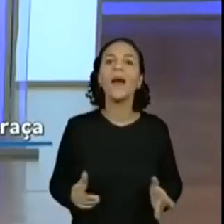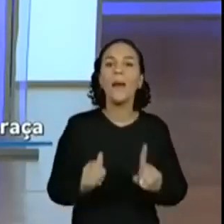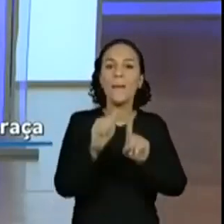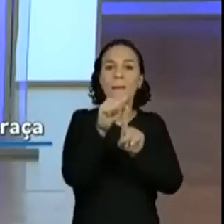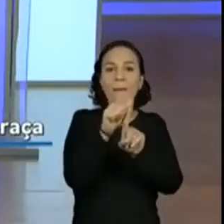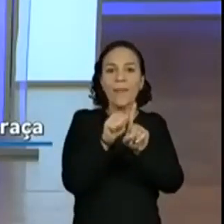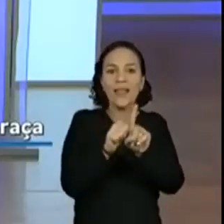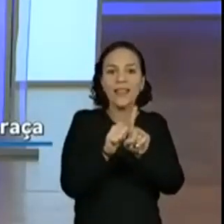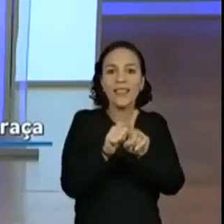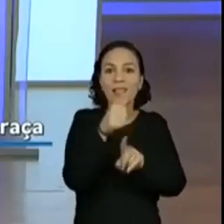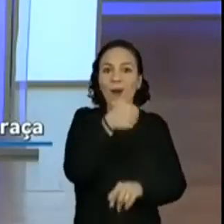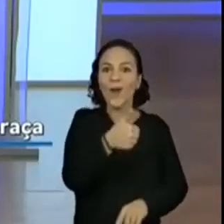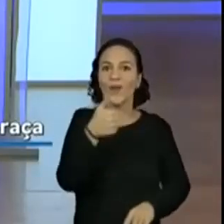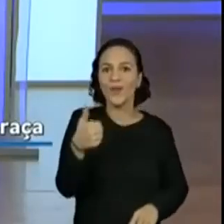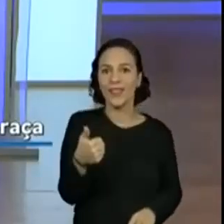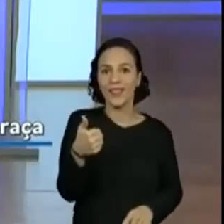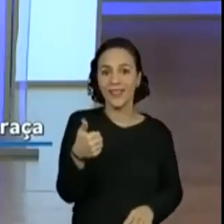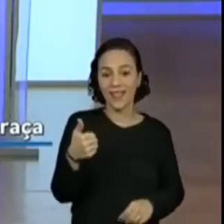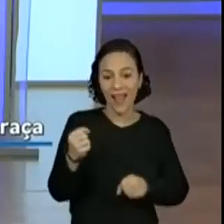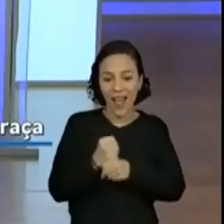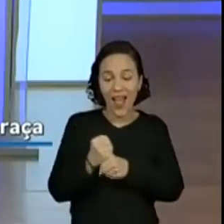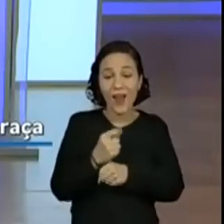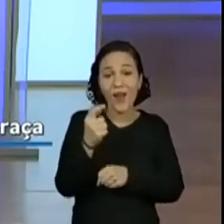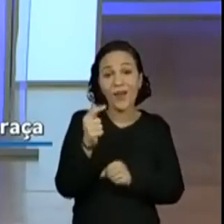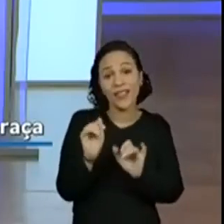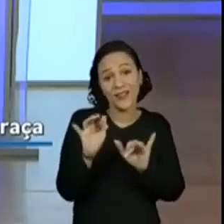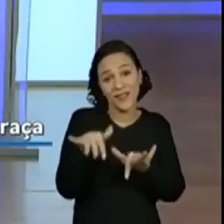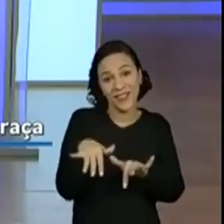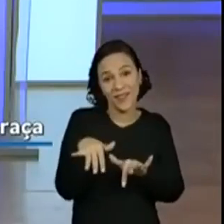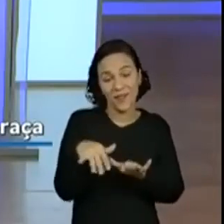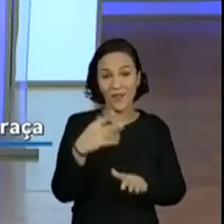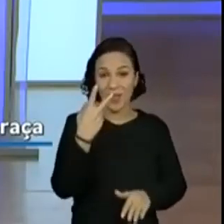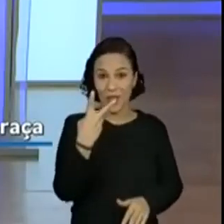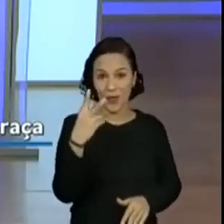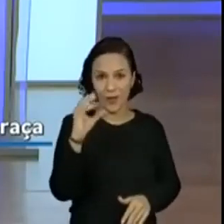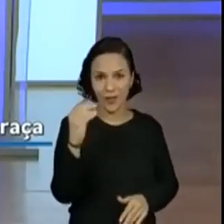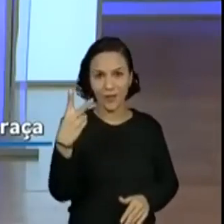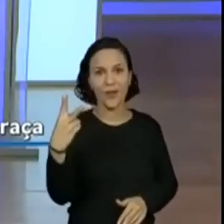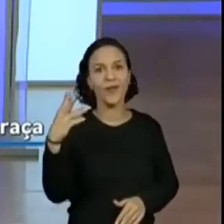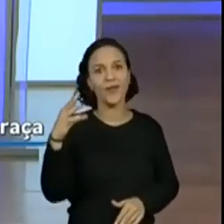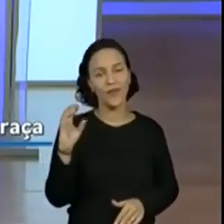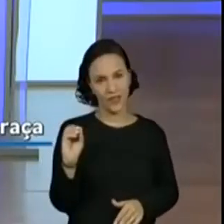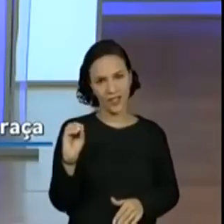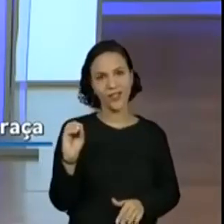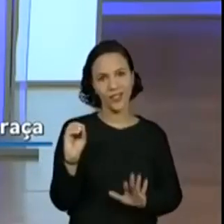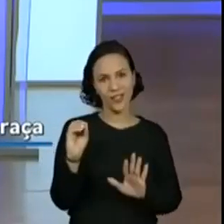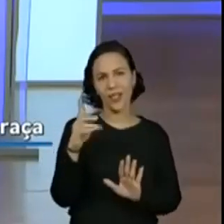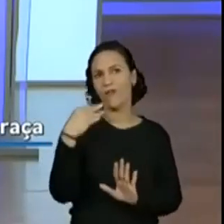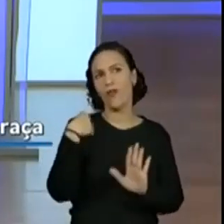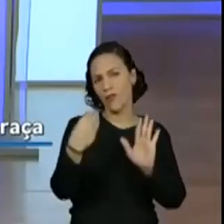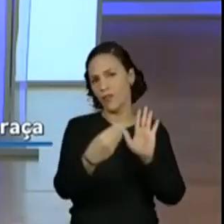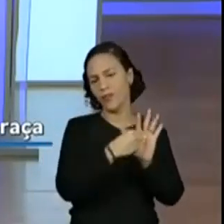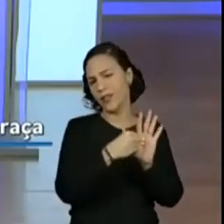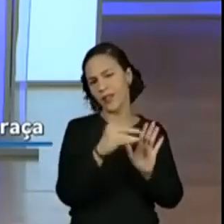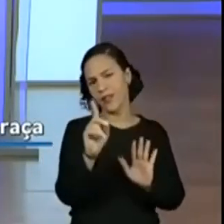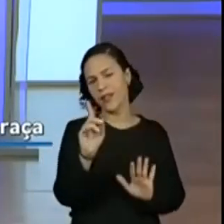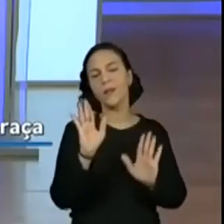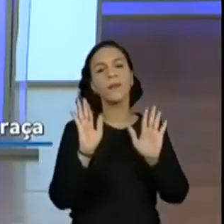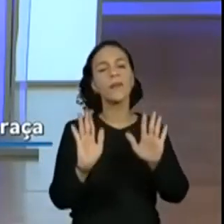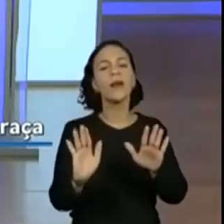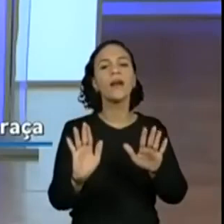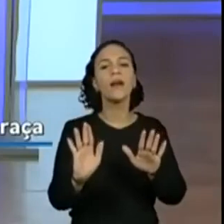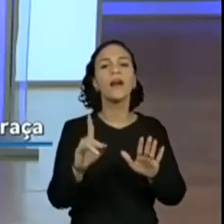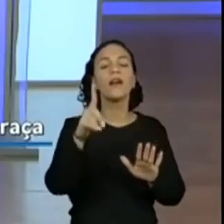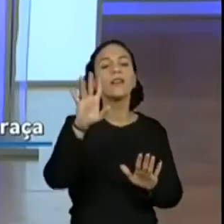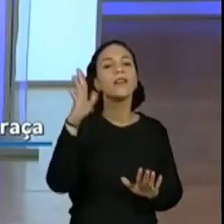Olha aí o ano já terminando. Reta final. É. 2020 só para eles. A gente não vai registrar aqui, mas